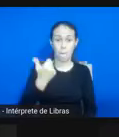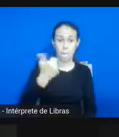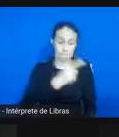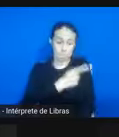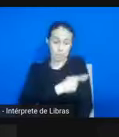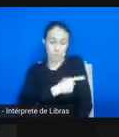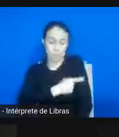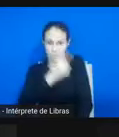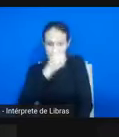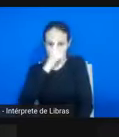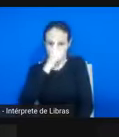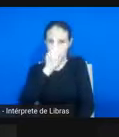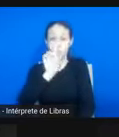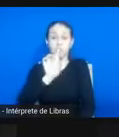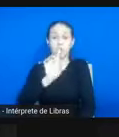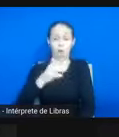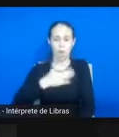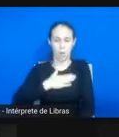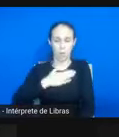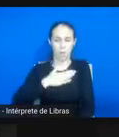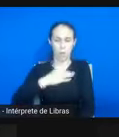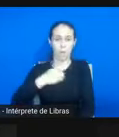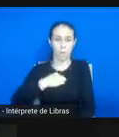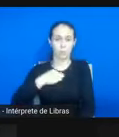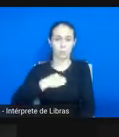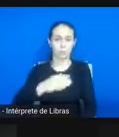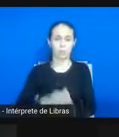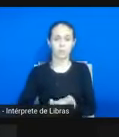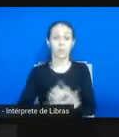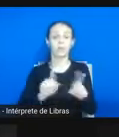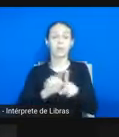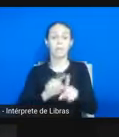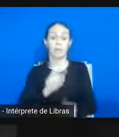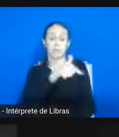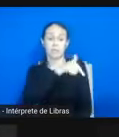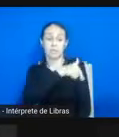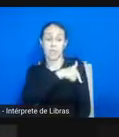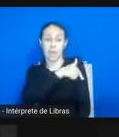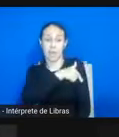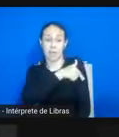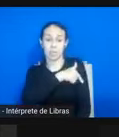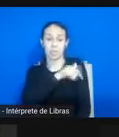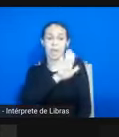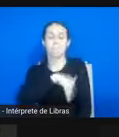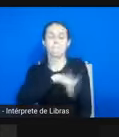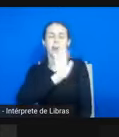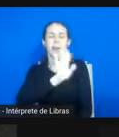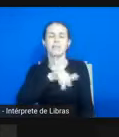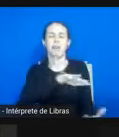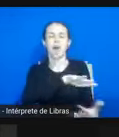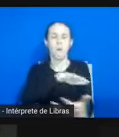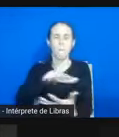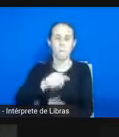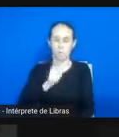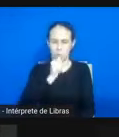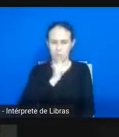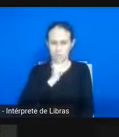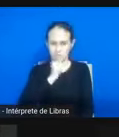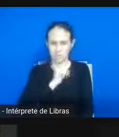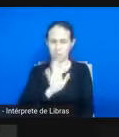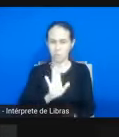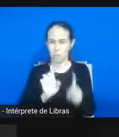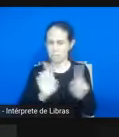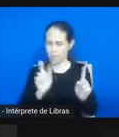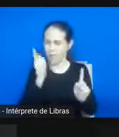Basicamente. E vai... E no sétimo, porque o sétimo ano é dedicado basicamente ao mundo antigo. Mas ainda é possível. Eu posso dar uma lida melhor e a gente